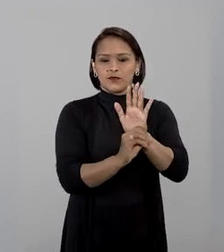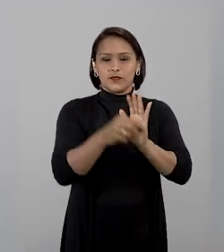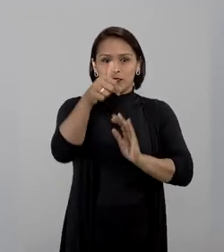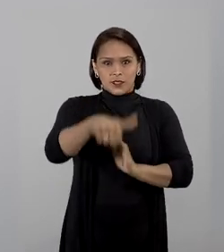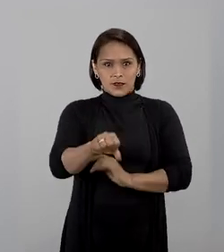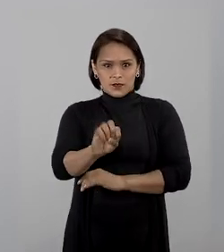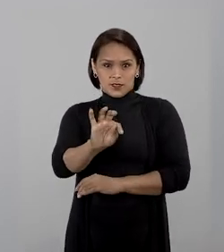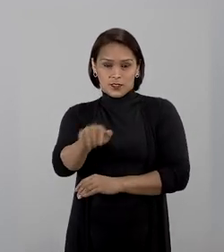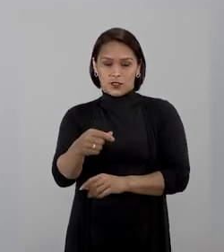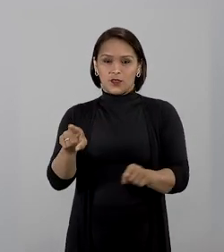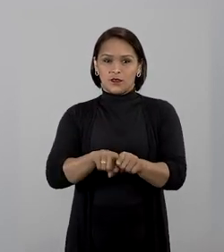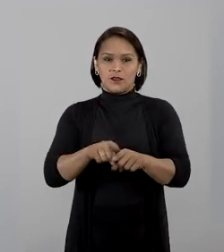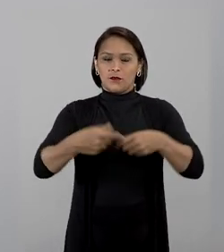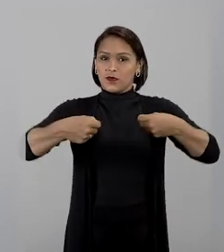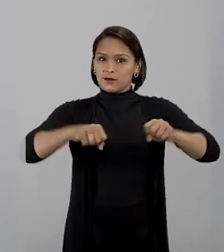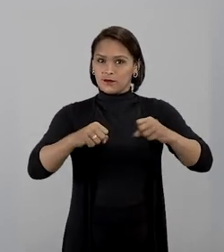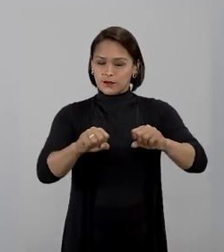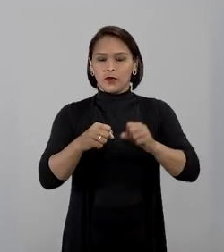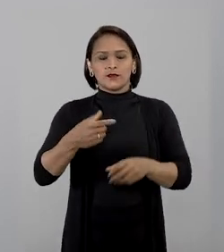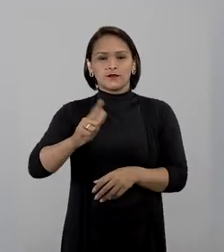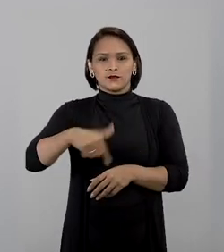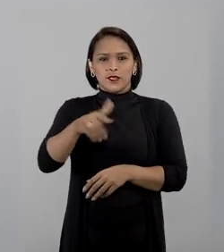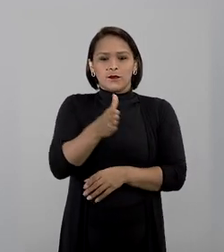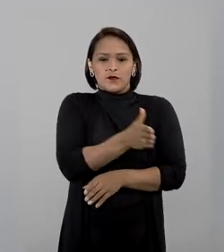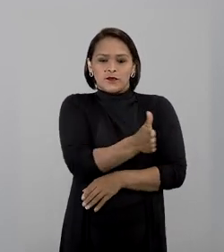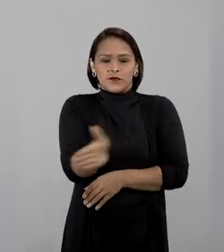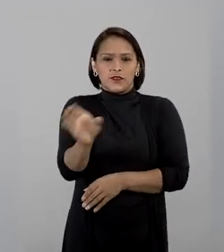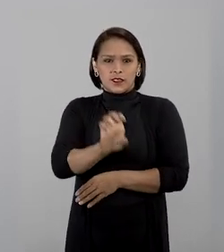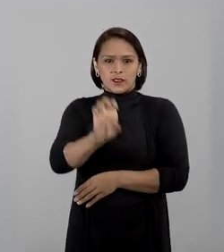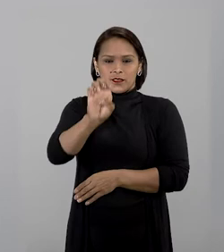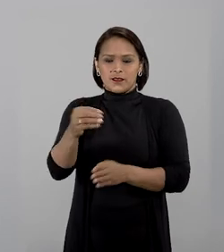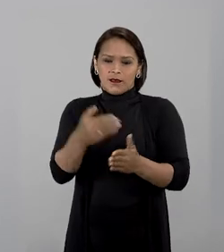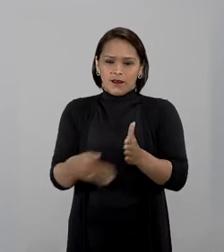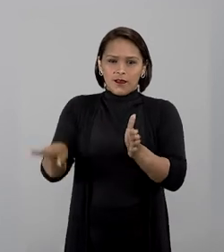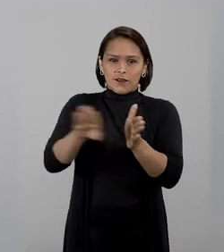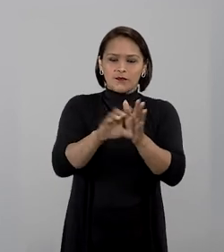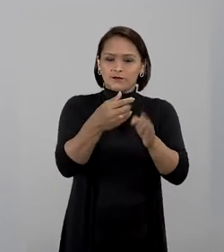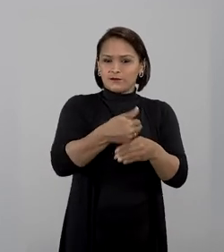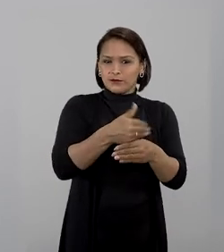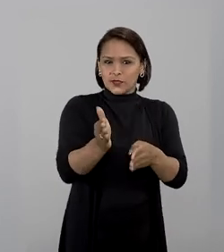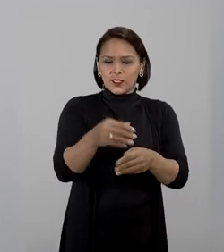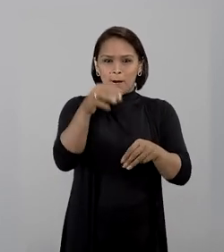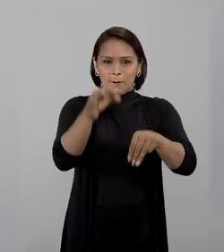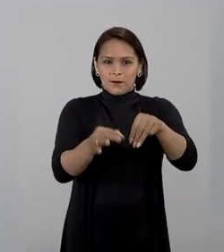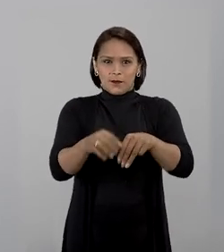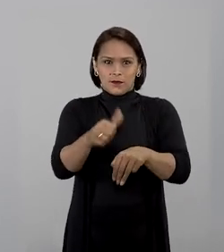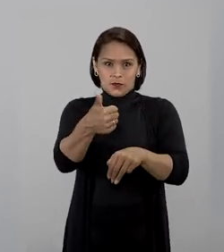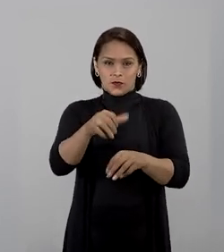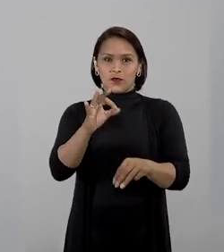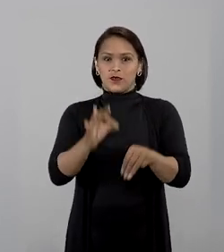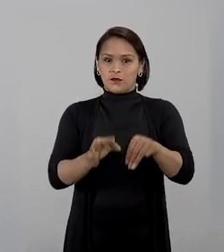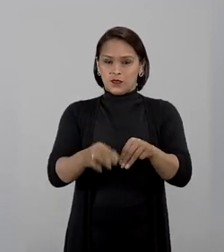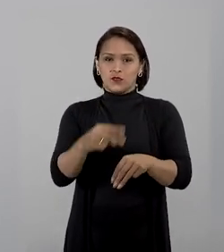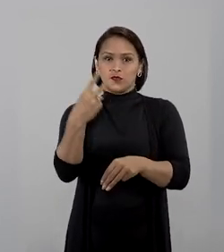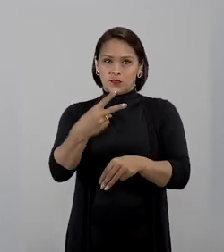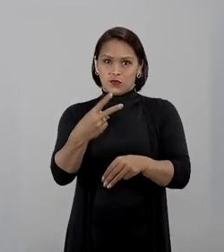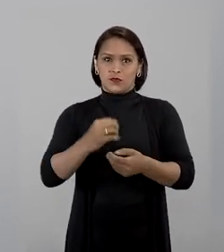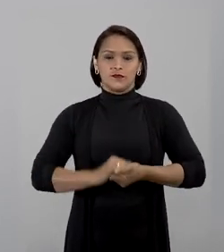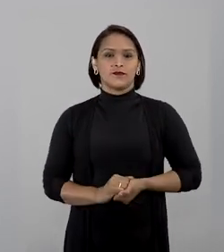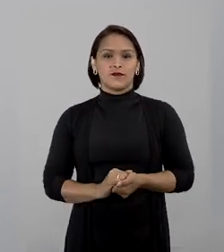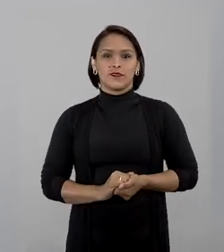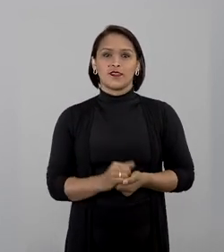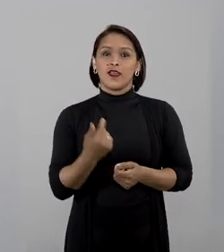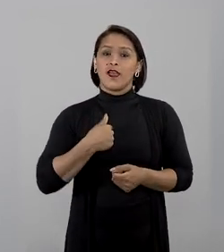e pelo de moto. Depois, vire à esquerda em frente à portaria dos prédios Ministros 1 e Ministros 2.